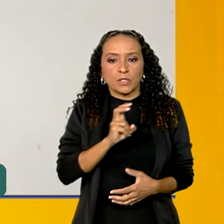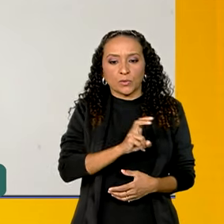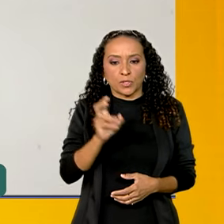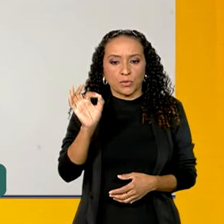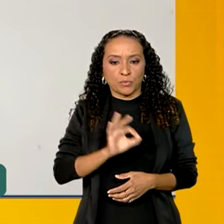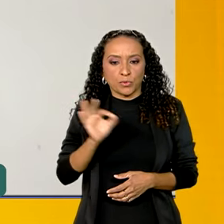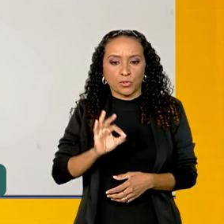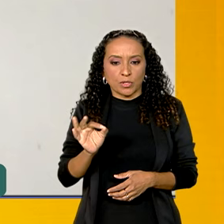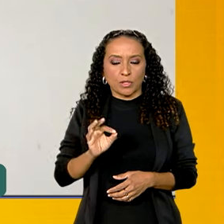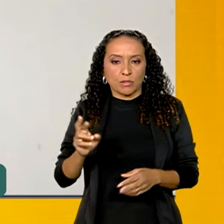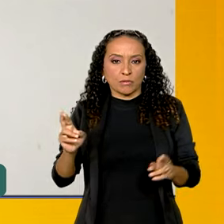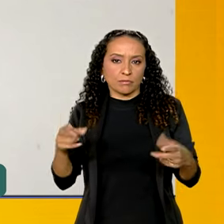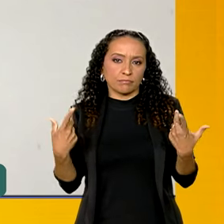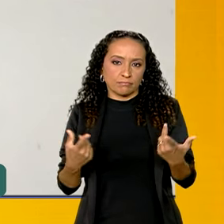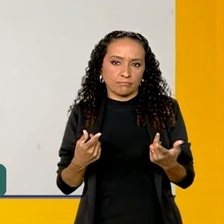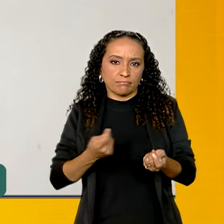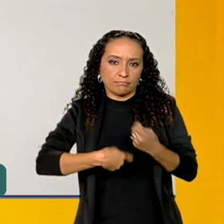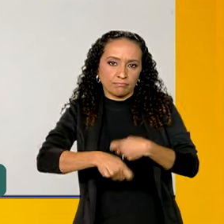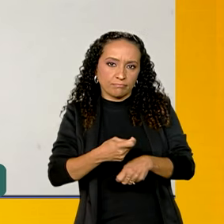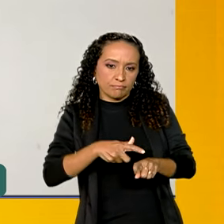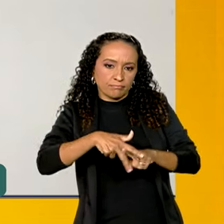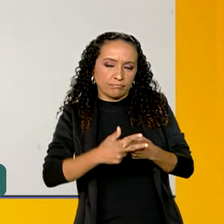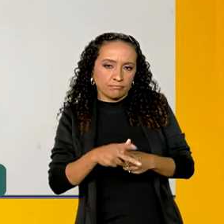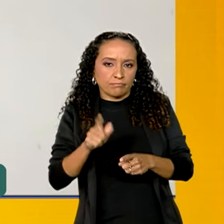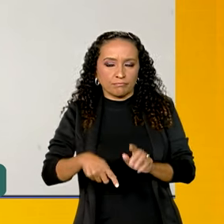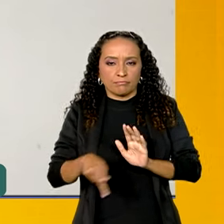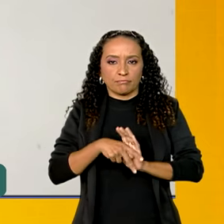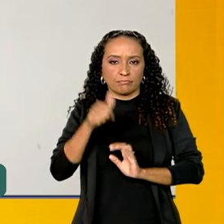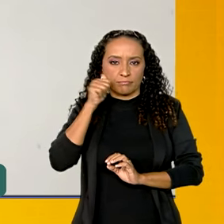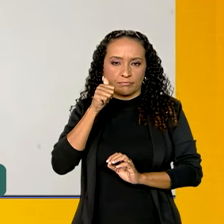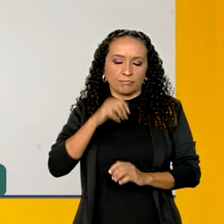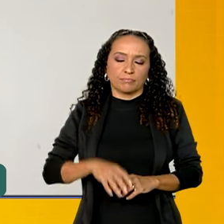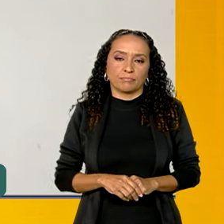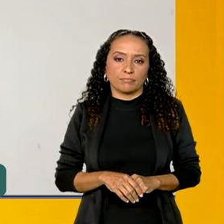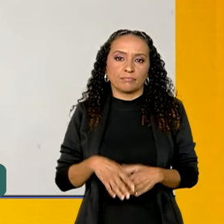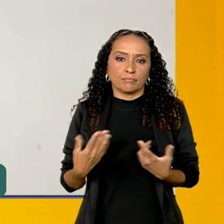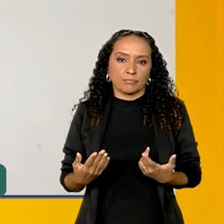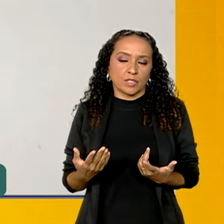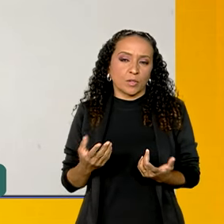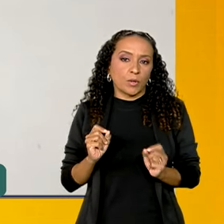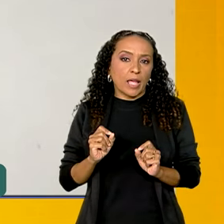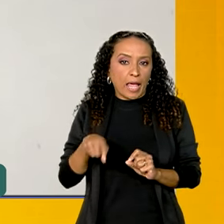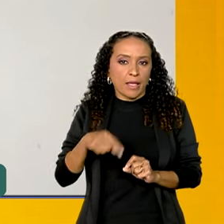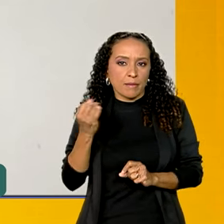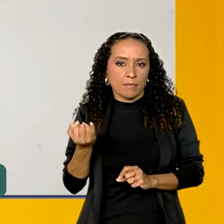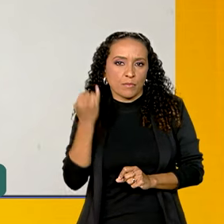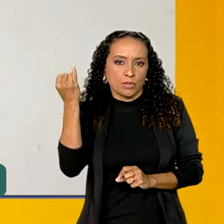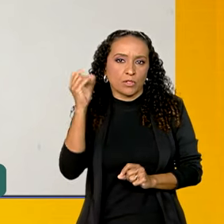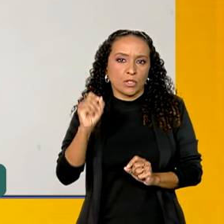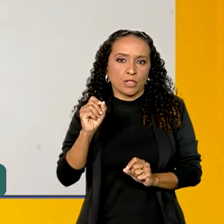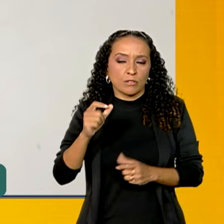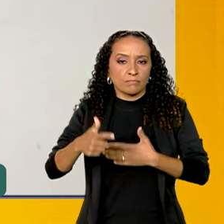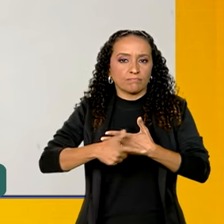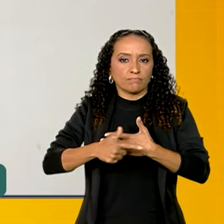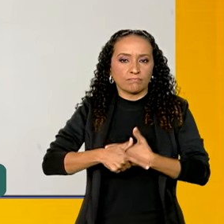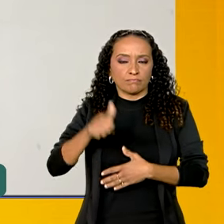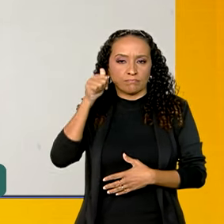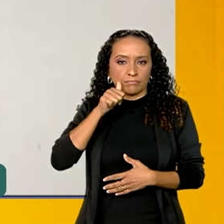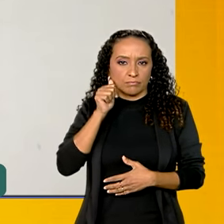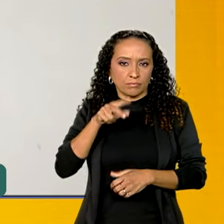% das renegociações foram feitas por mulheres. Então, um elemento aí que a gente vê que é importante, que é o papel da mulher